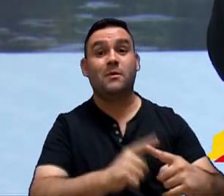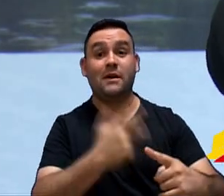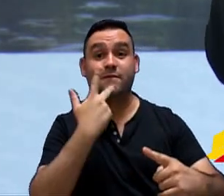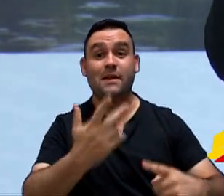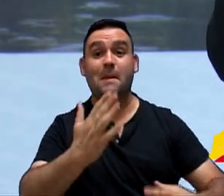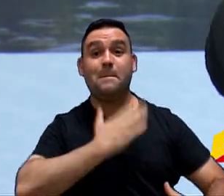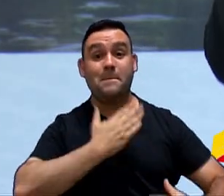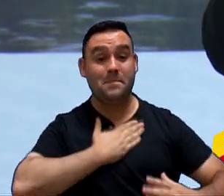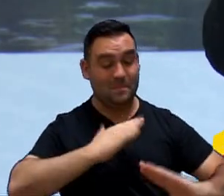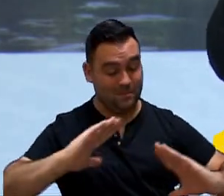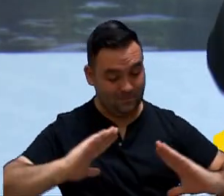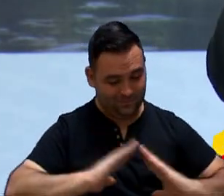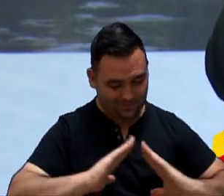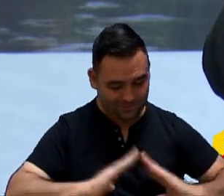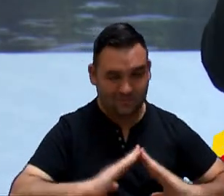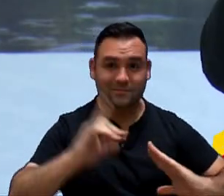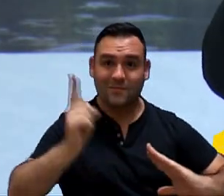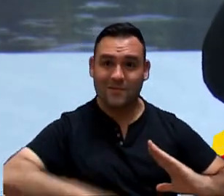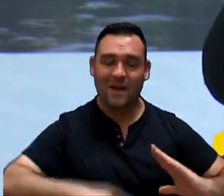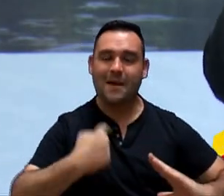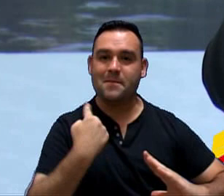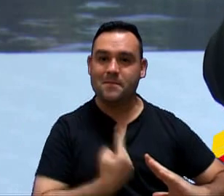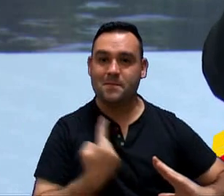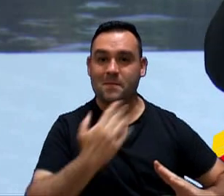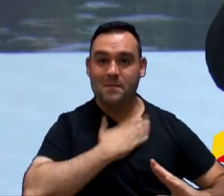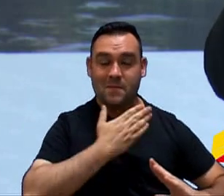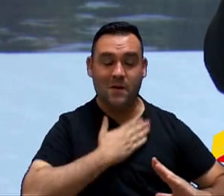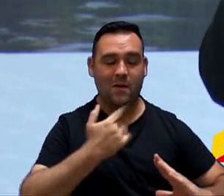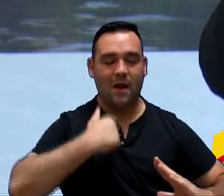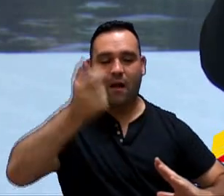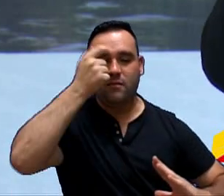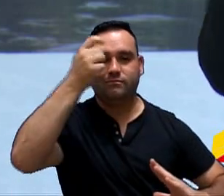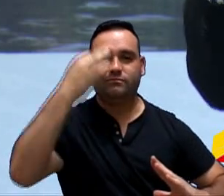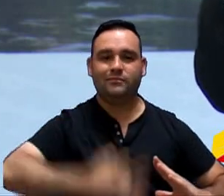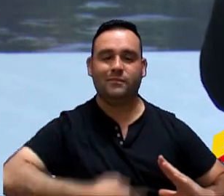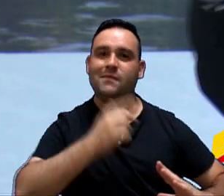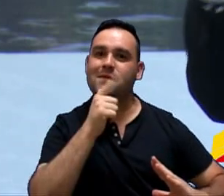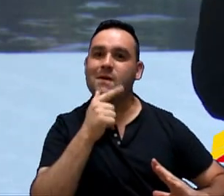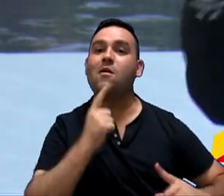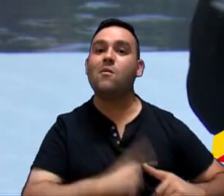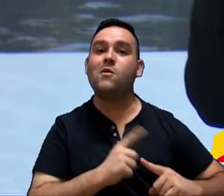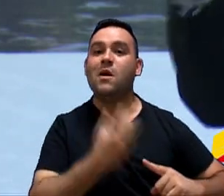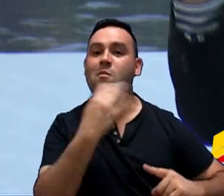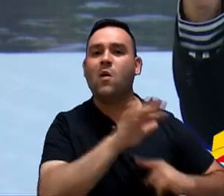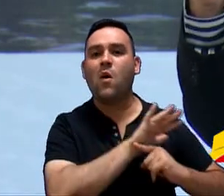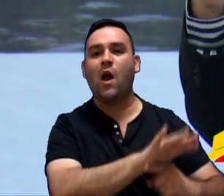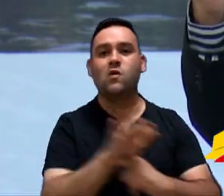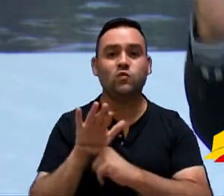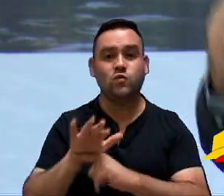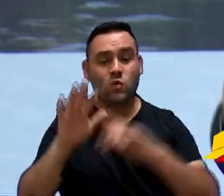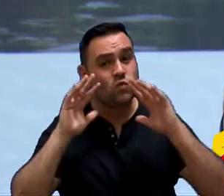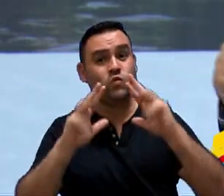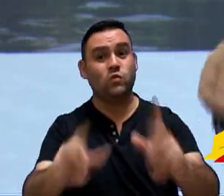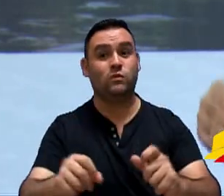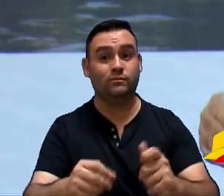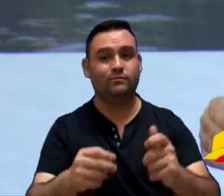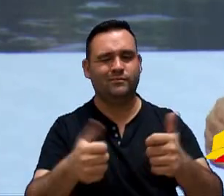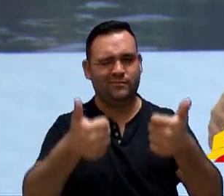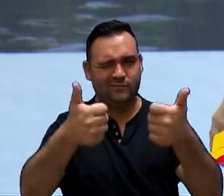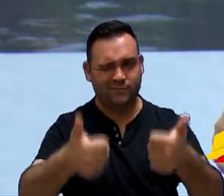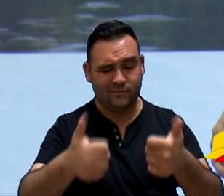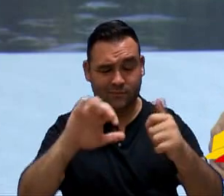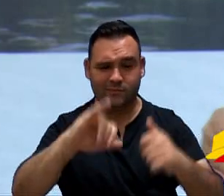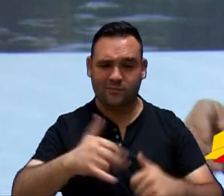o meu registro é individualizado, e o consumo água de maneira consciente. É bom para todo mundo. João, você foi muito